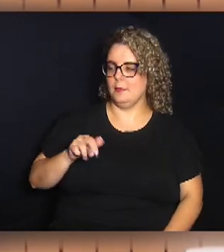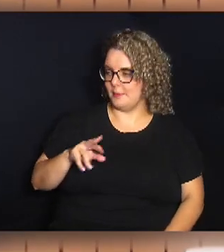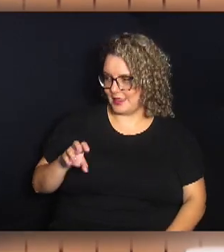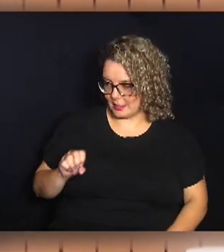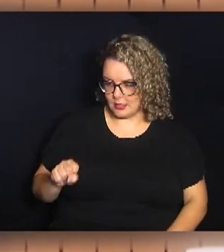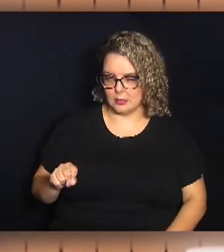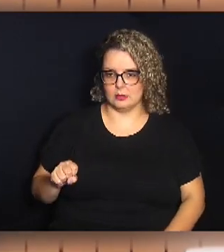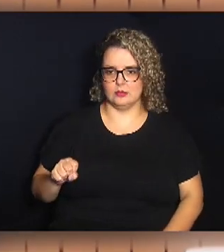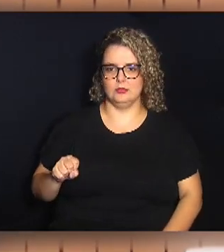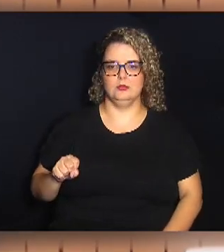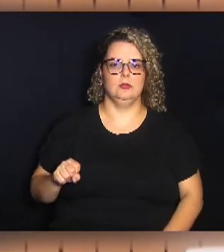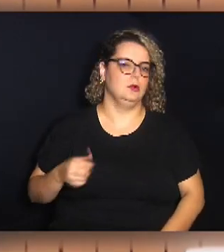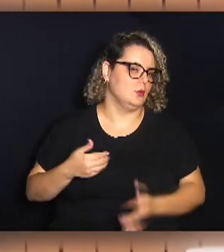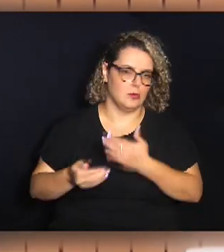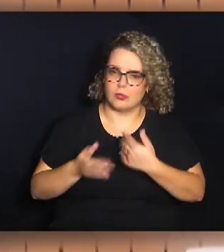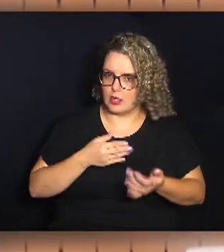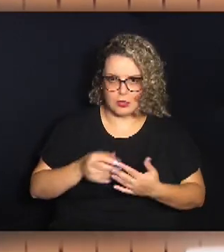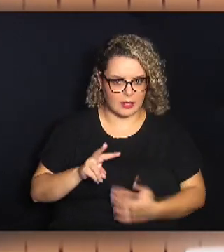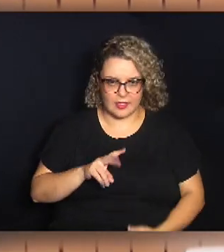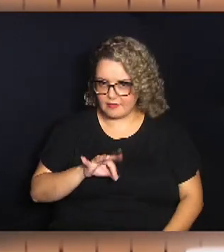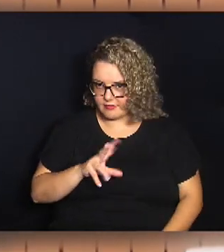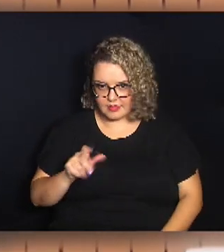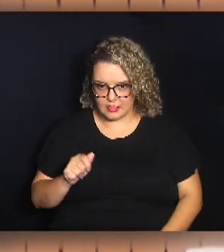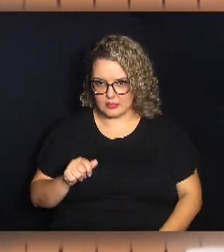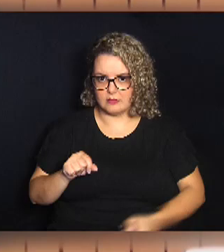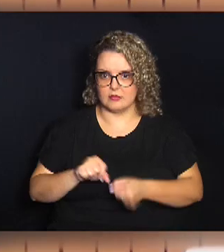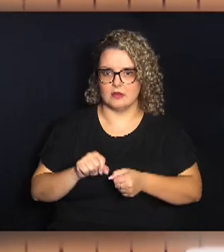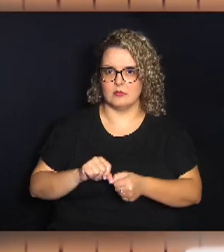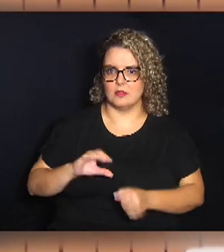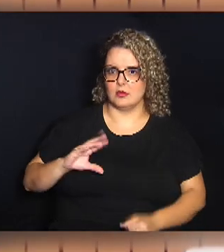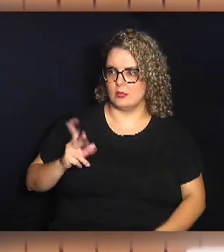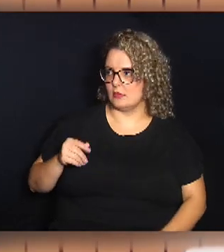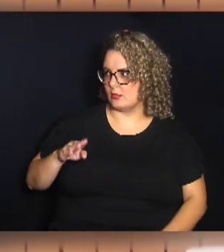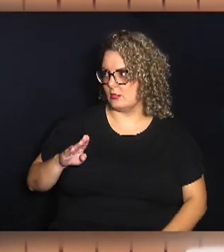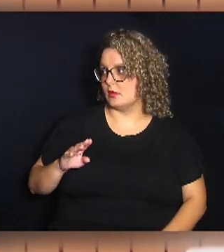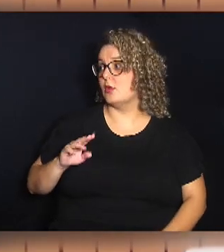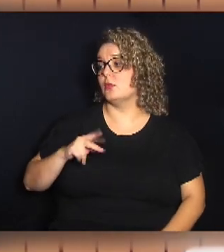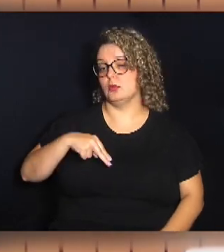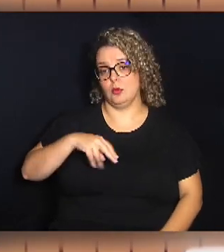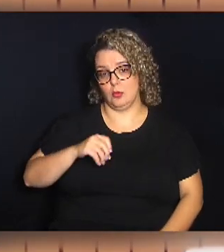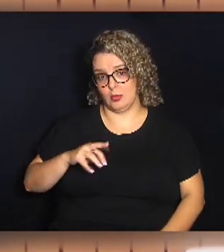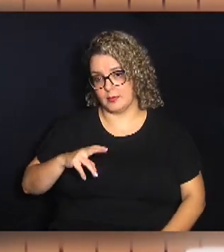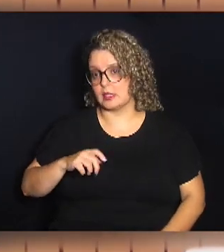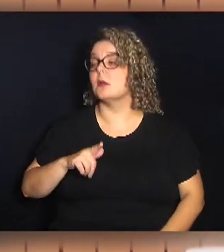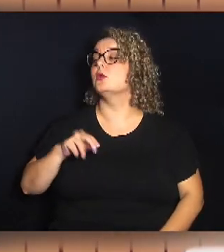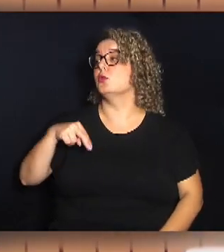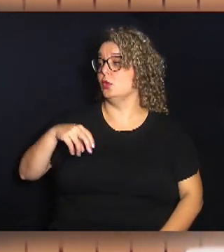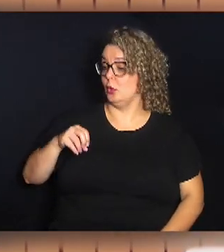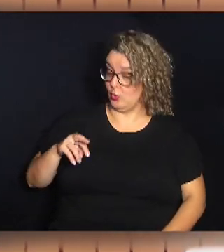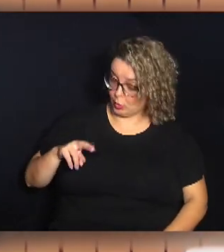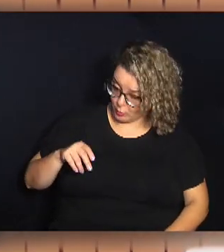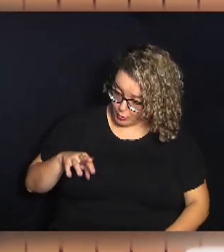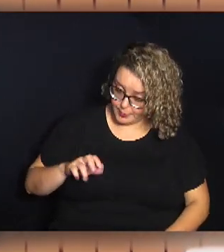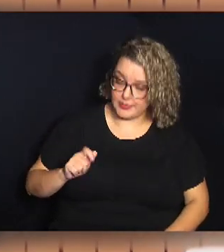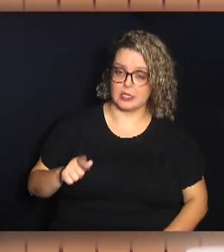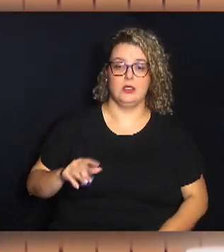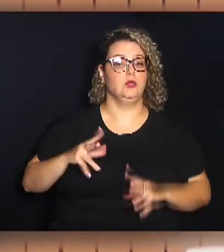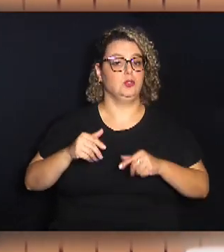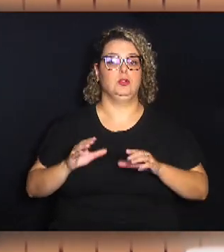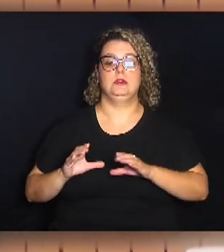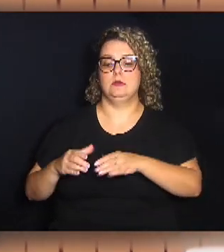qualquer vila que foi feita pela Coab. Nóbrega. Nóbrega. Todos esses conjuntos